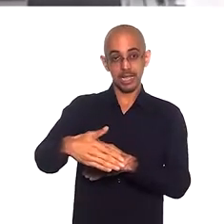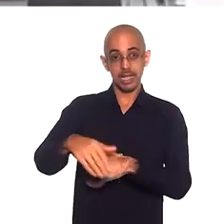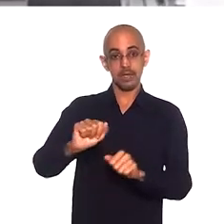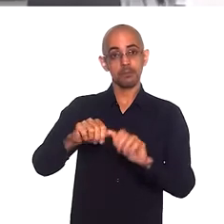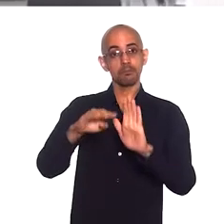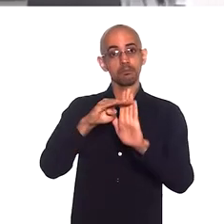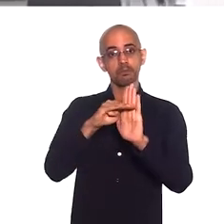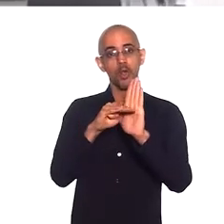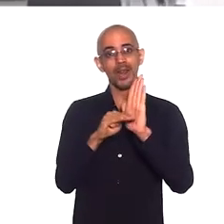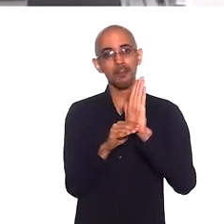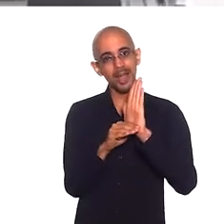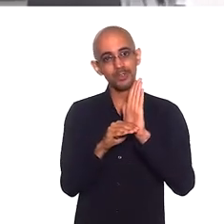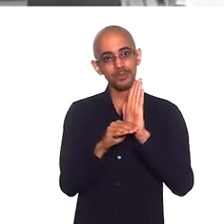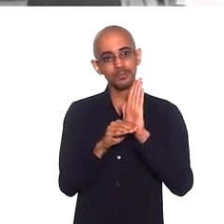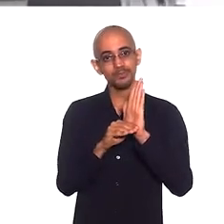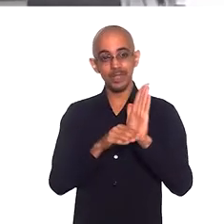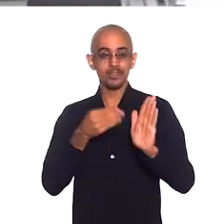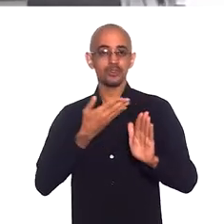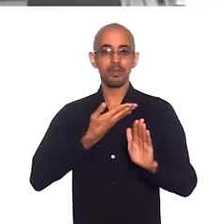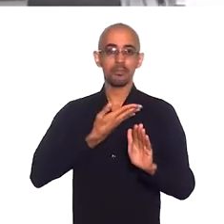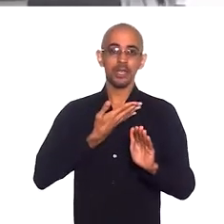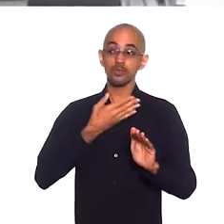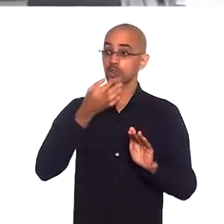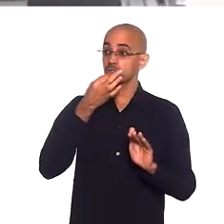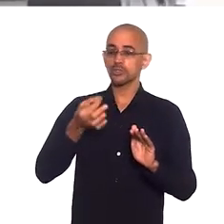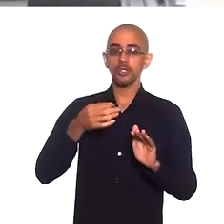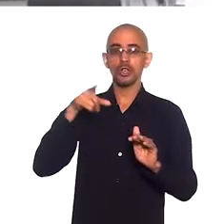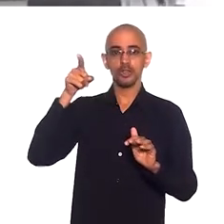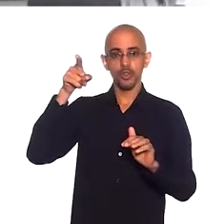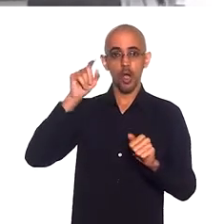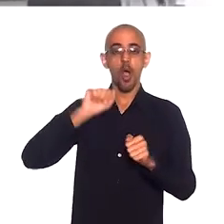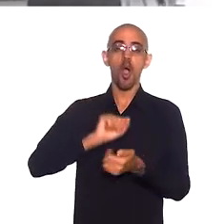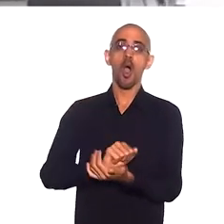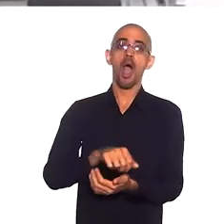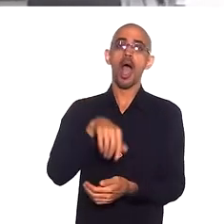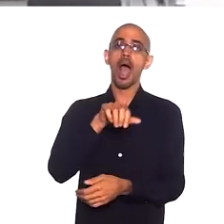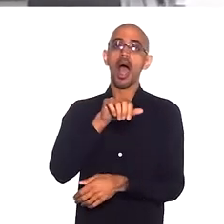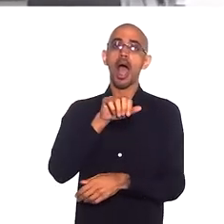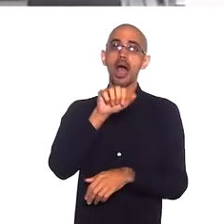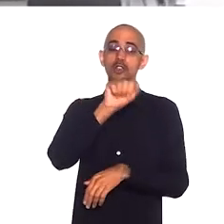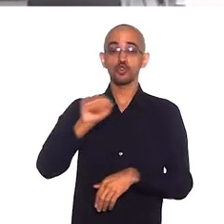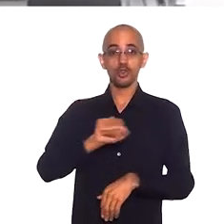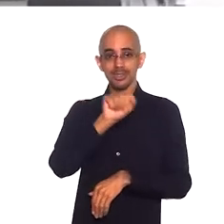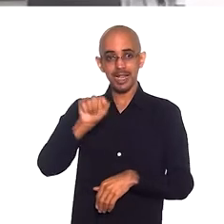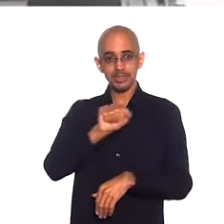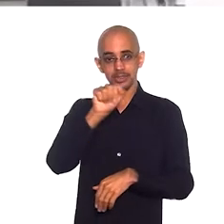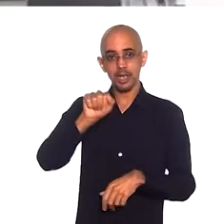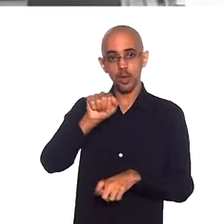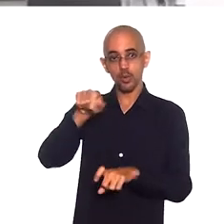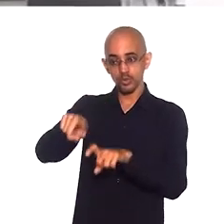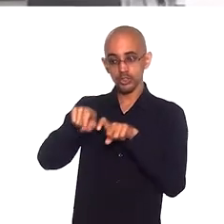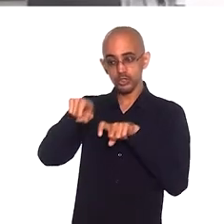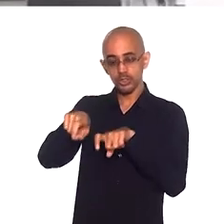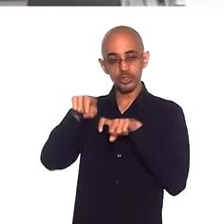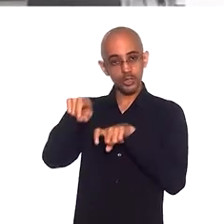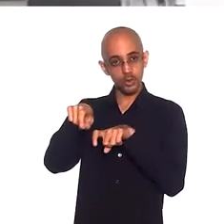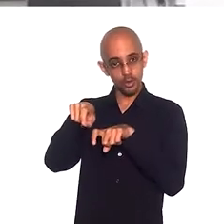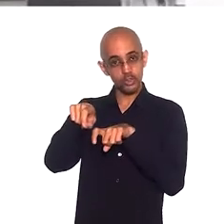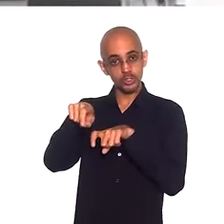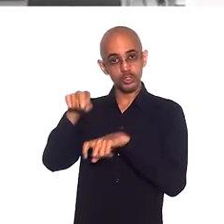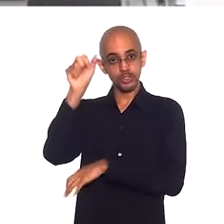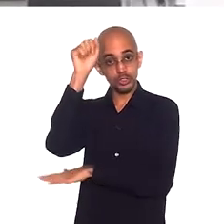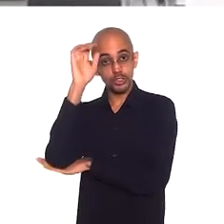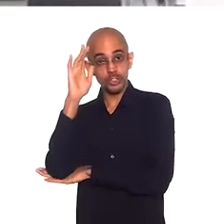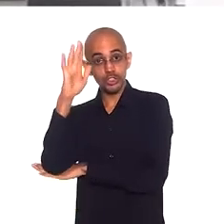Com a pandemia, os amigos foram indicando, essa turma da AFAS, Associação da Agricologia e Agricultura Familiar de São João.